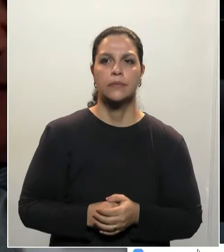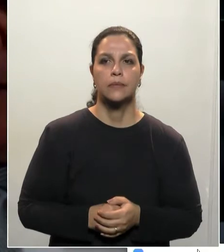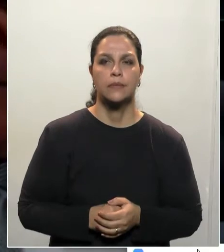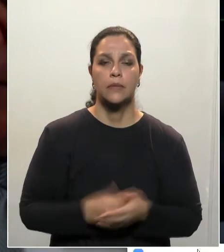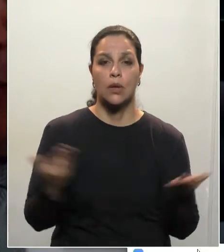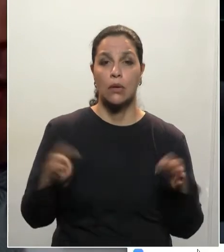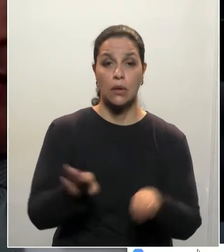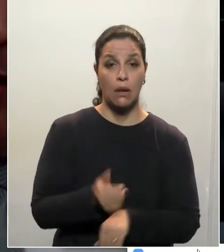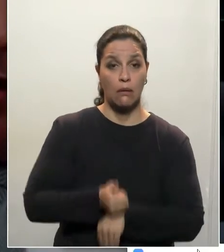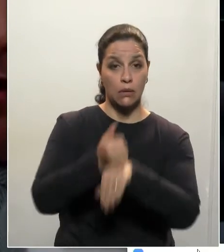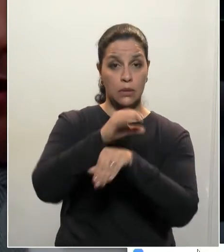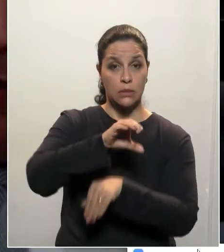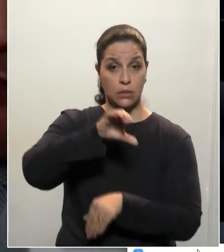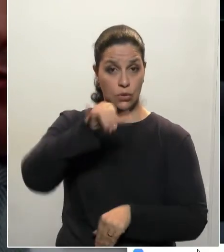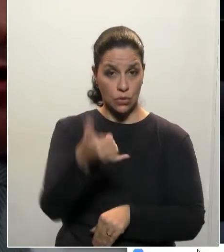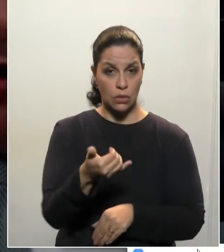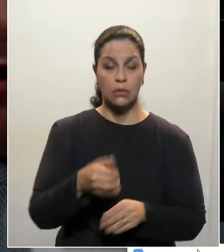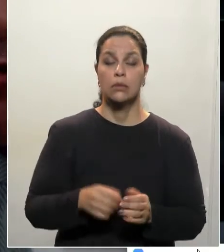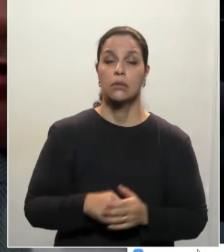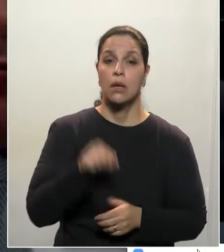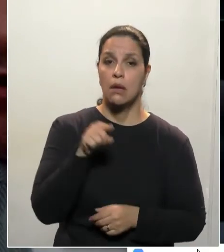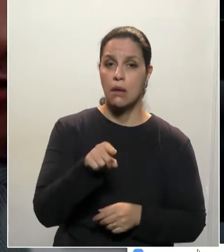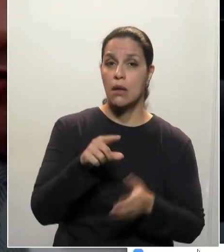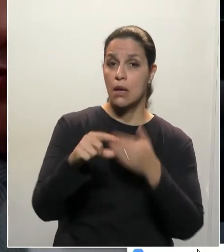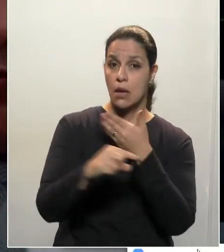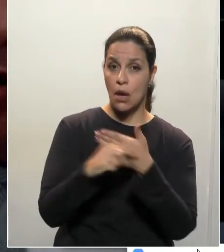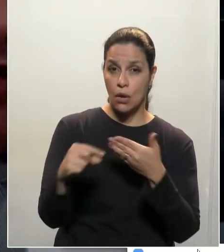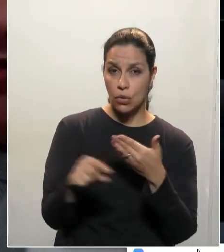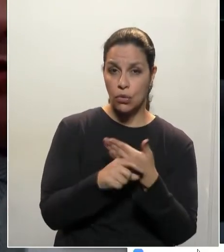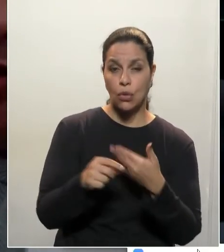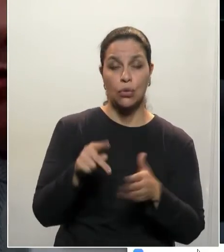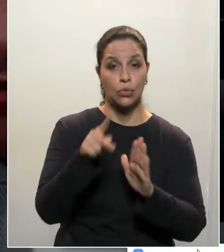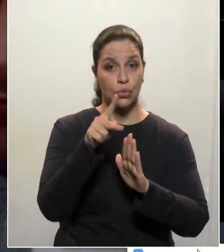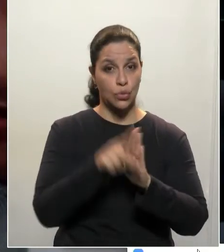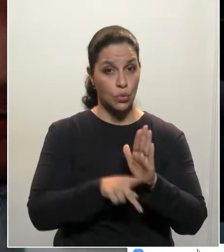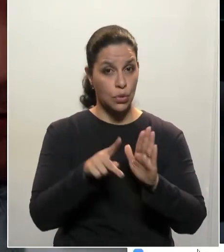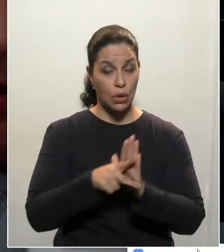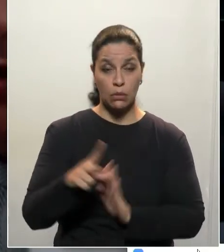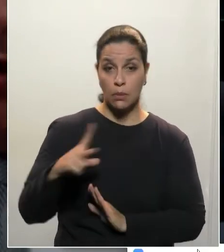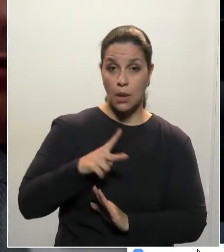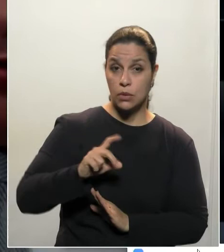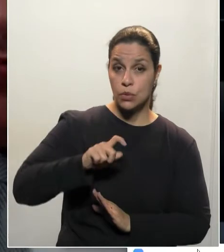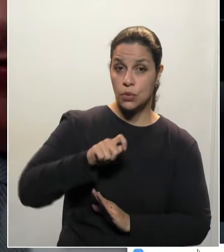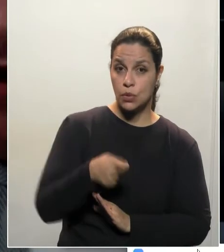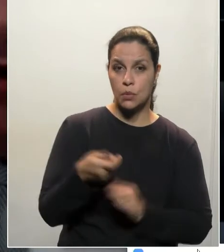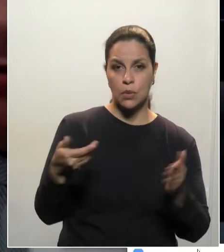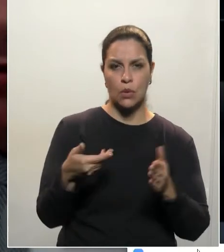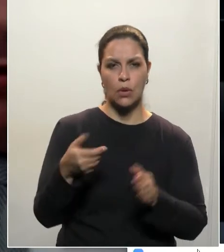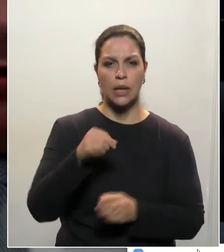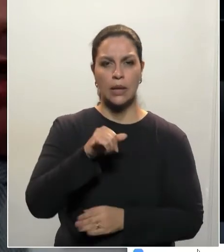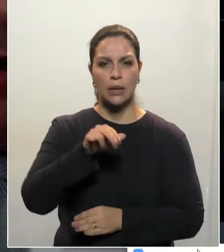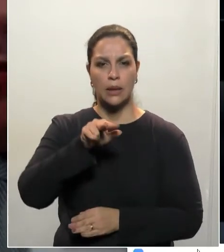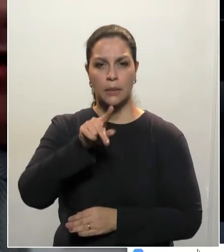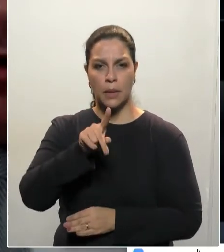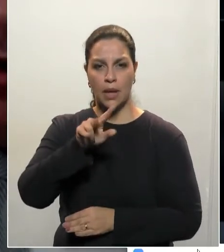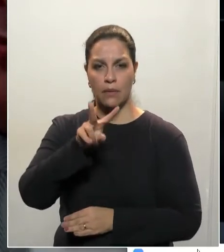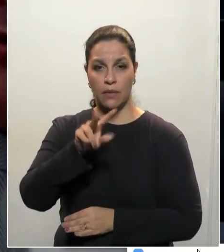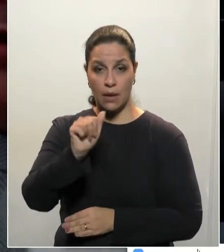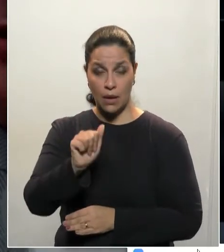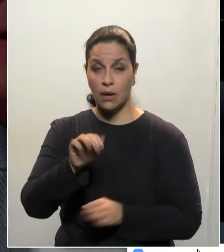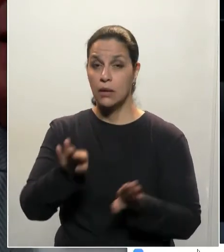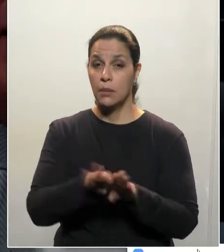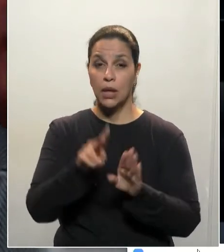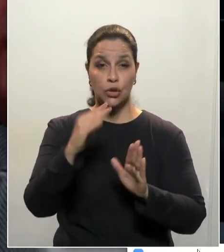como presidente da CCJ, ele foi autor de um projeto individual, nesse sentido também, do IPVA, e acabou